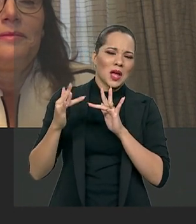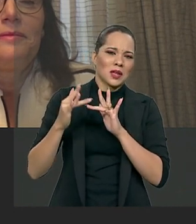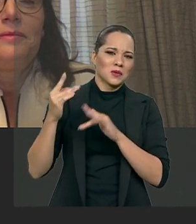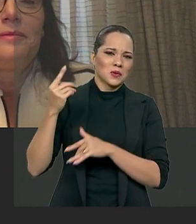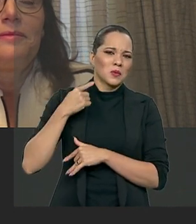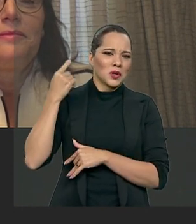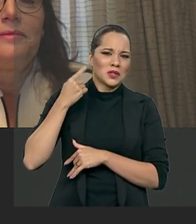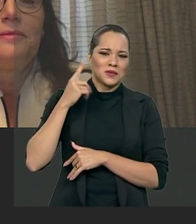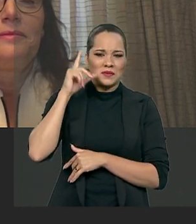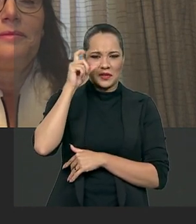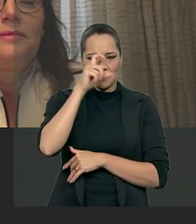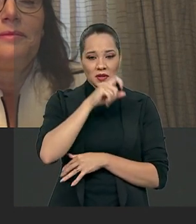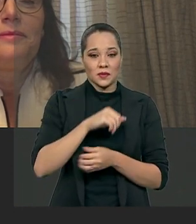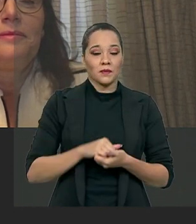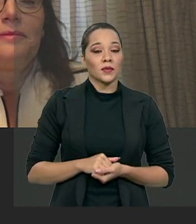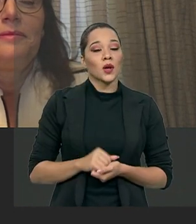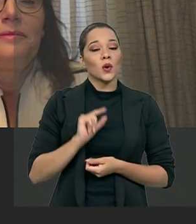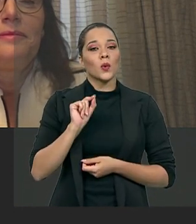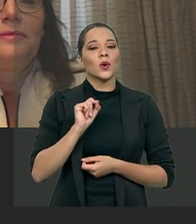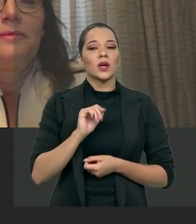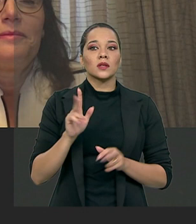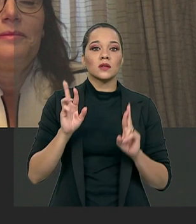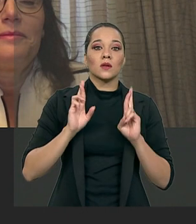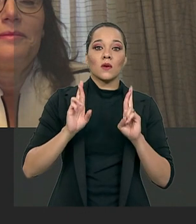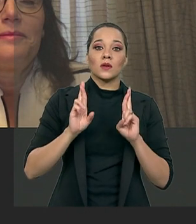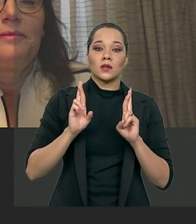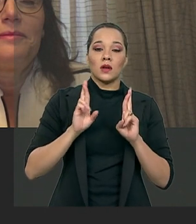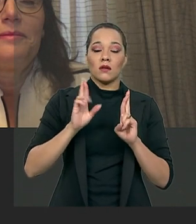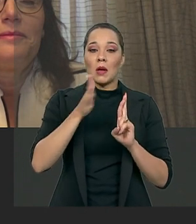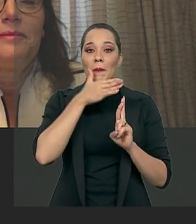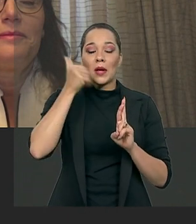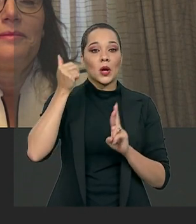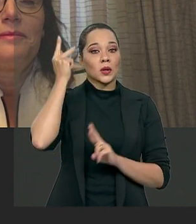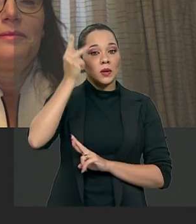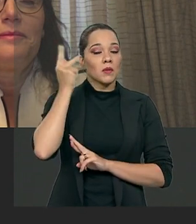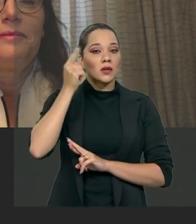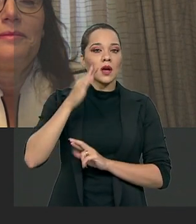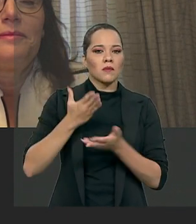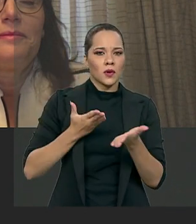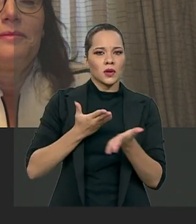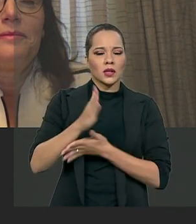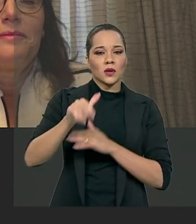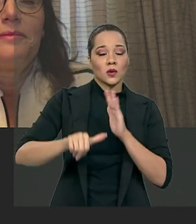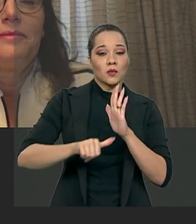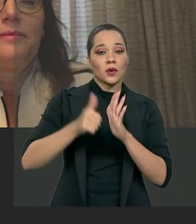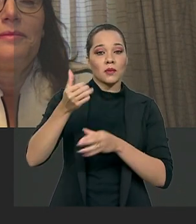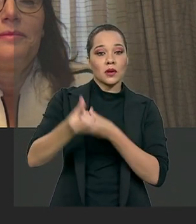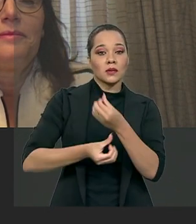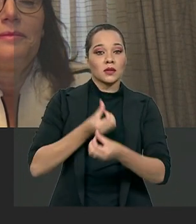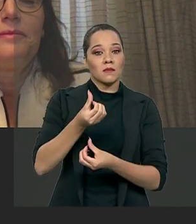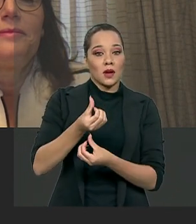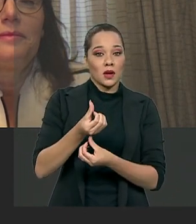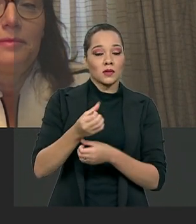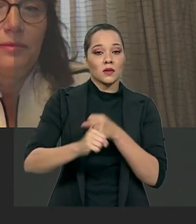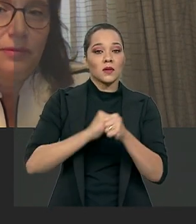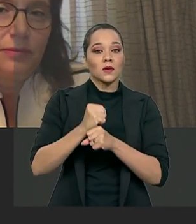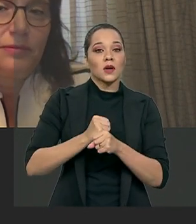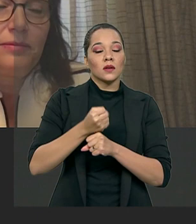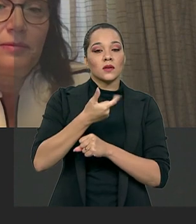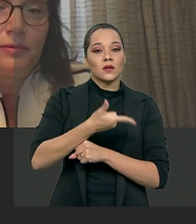inviável. O que se espera, na melhor das hipóteses, é uma aprovação no primeiro semestre de